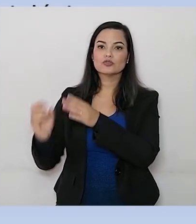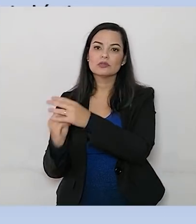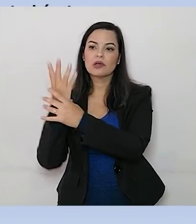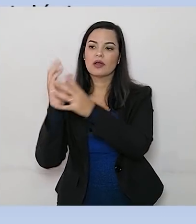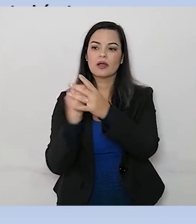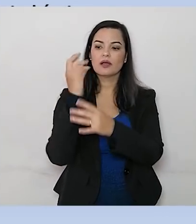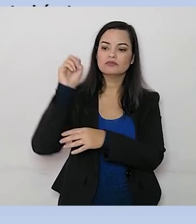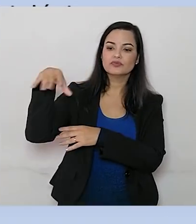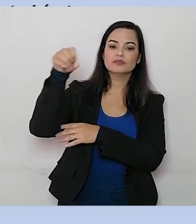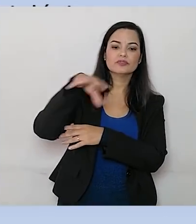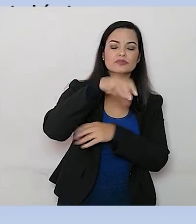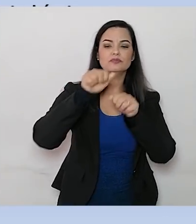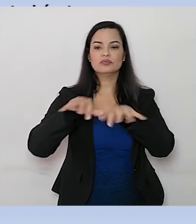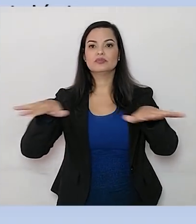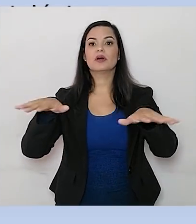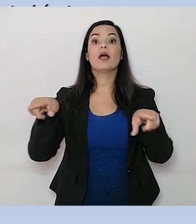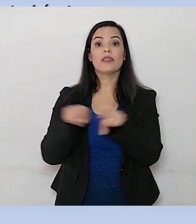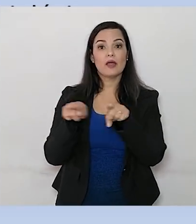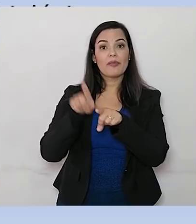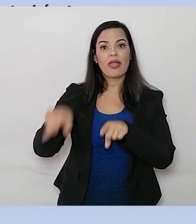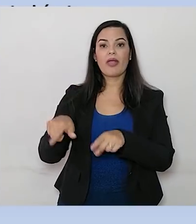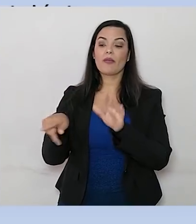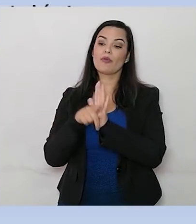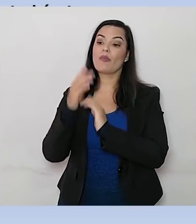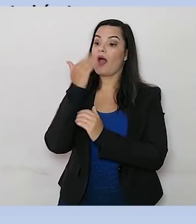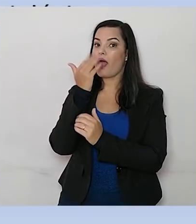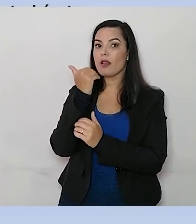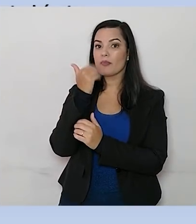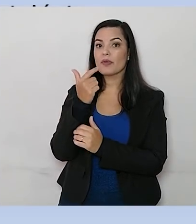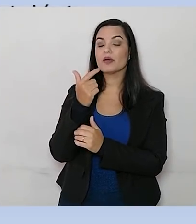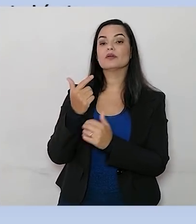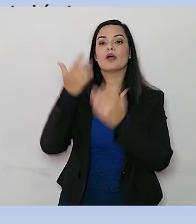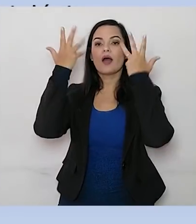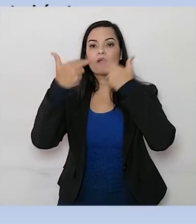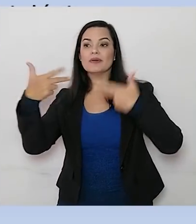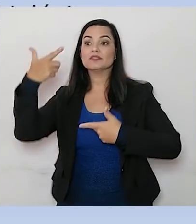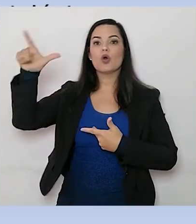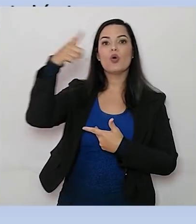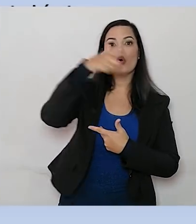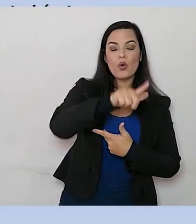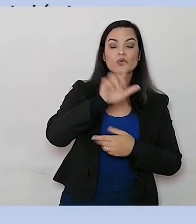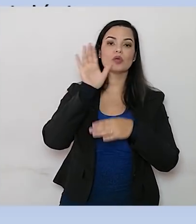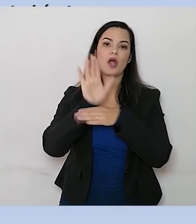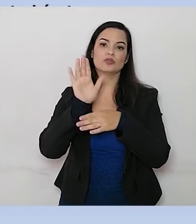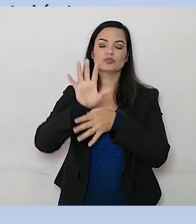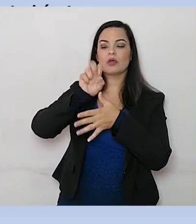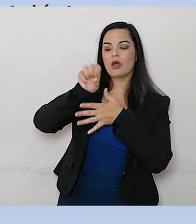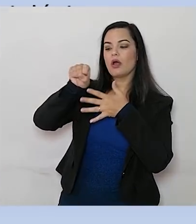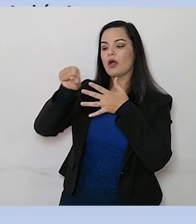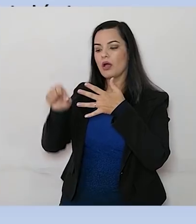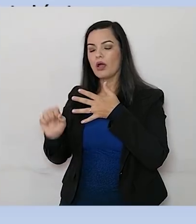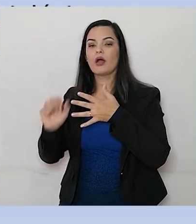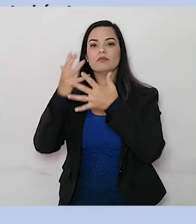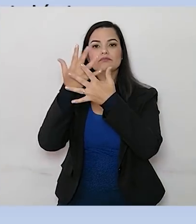espécies de peixes, alguns anfíbios. Então, eles mantêm todo o dinamismo de uma cadeia alimentar, né?